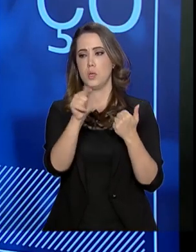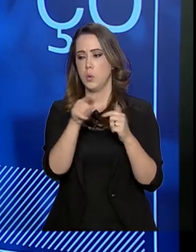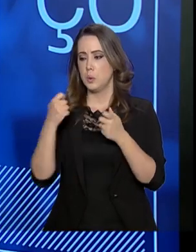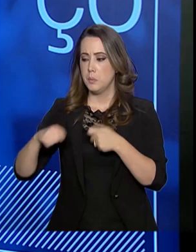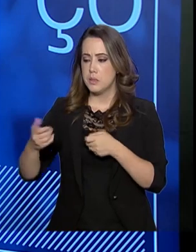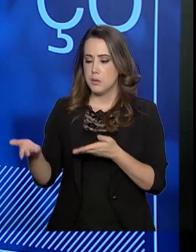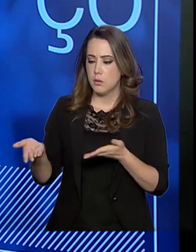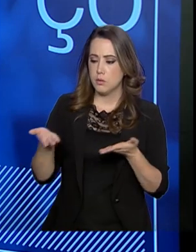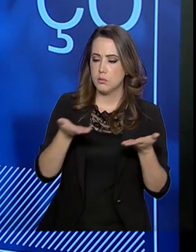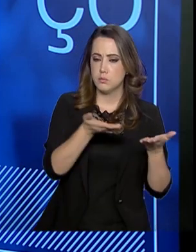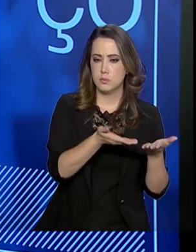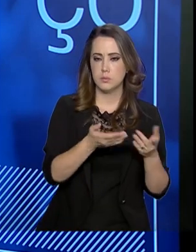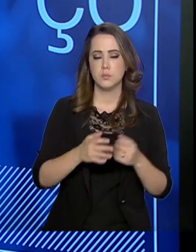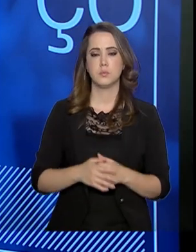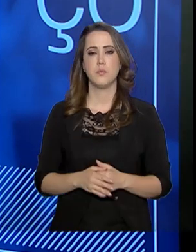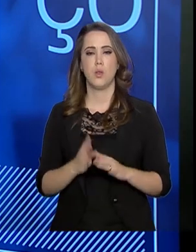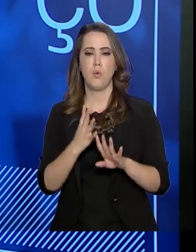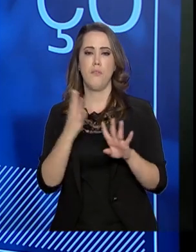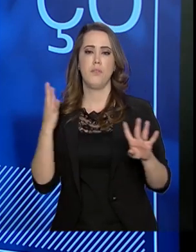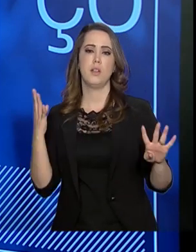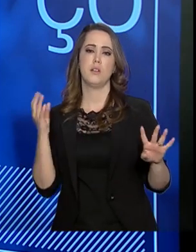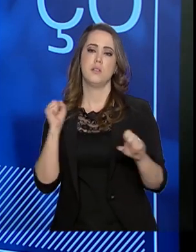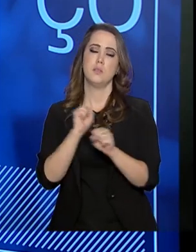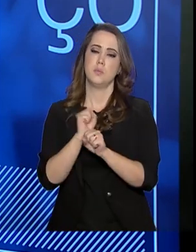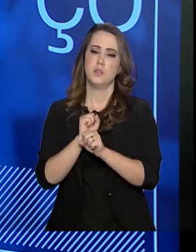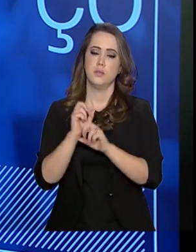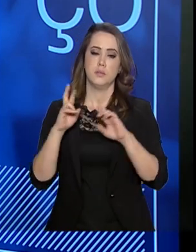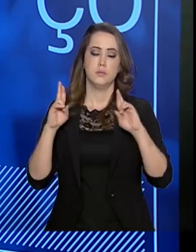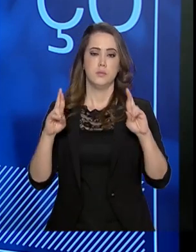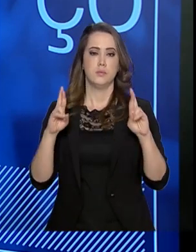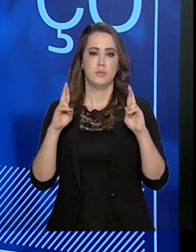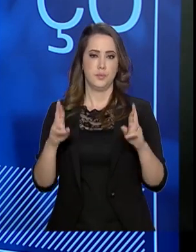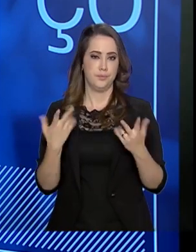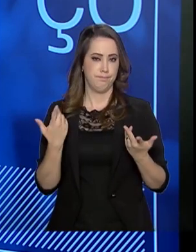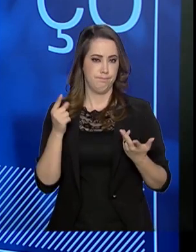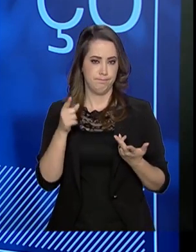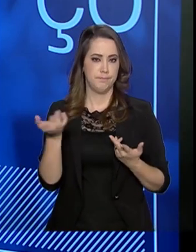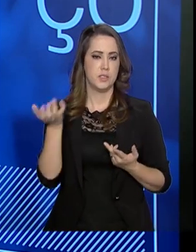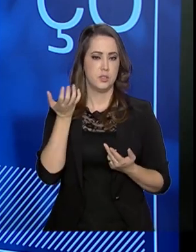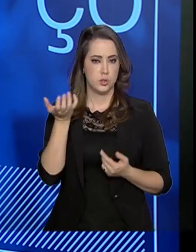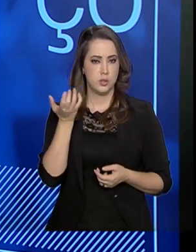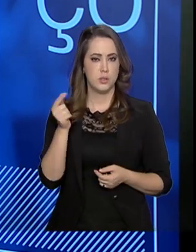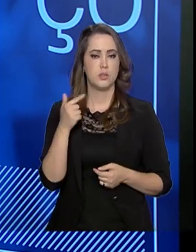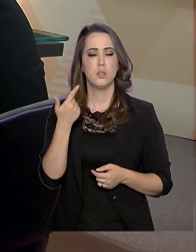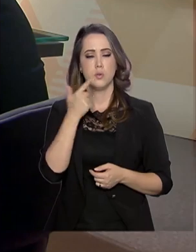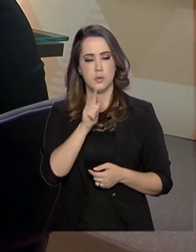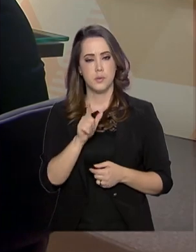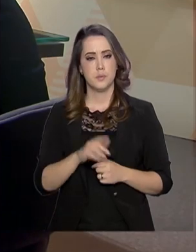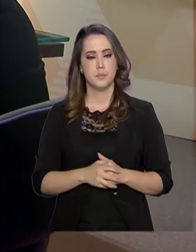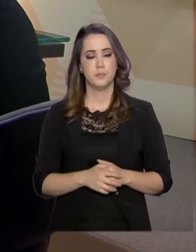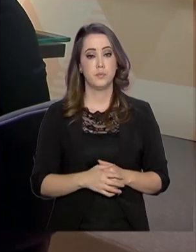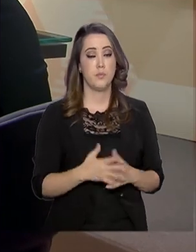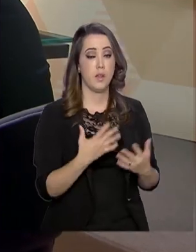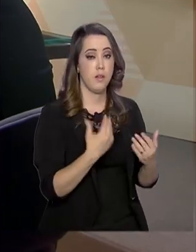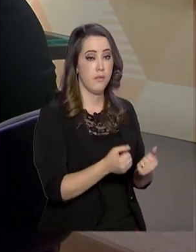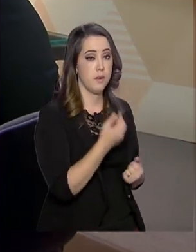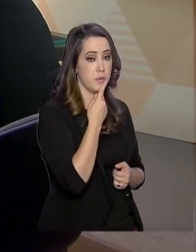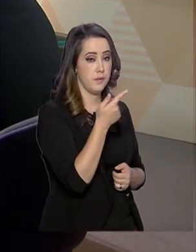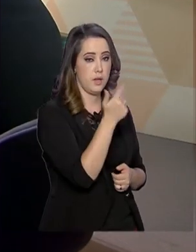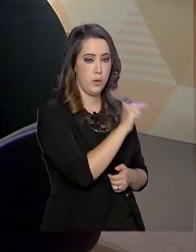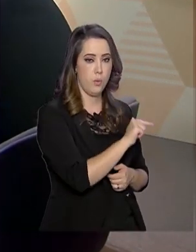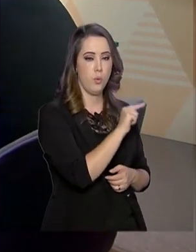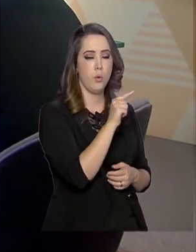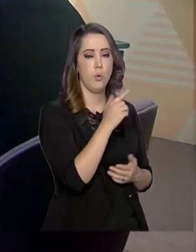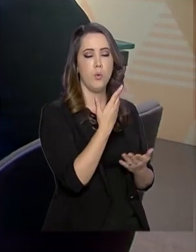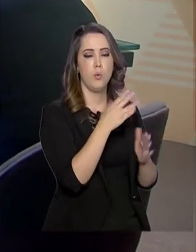necessite, que esteja aí numa fila de espera, numa expectativa de requerer e ter esse benefício. Vamos falar agora sobre uma outra vertente da